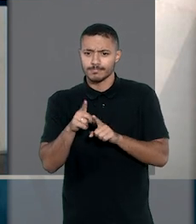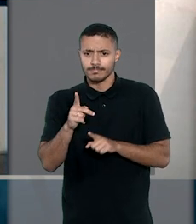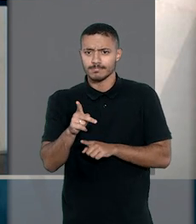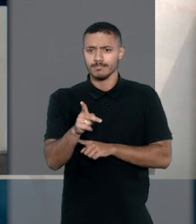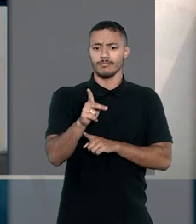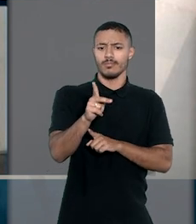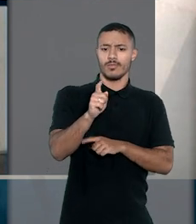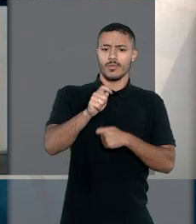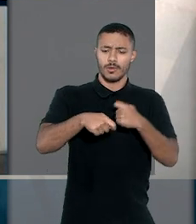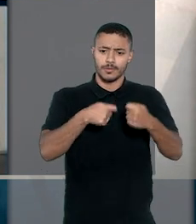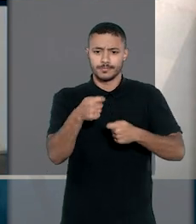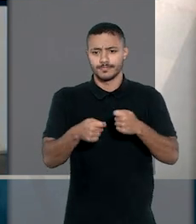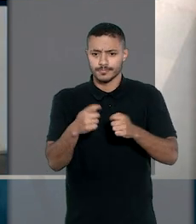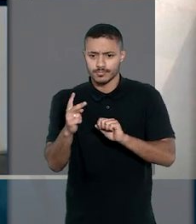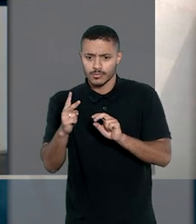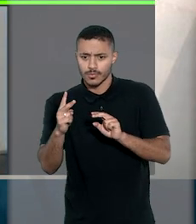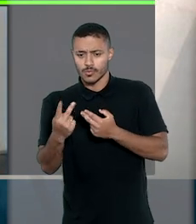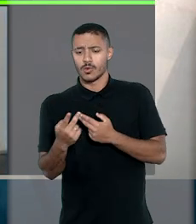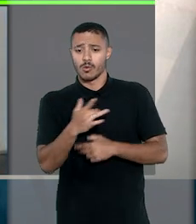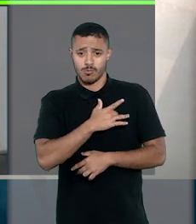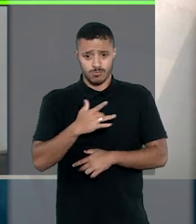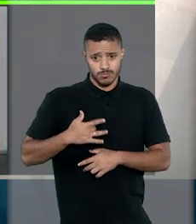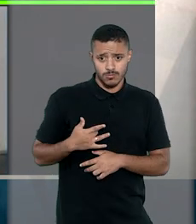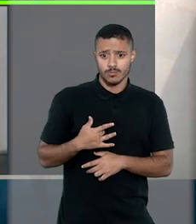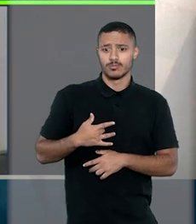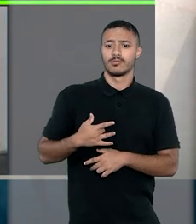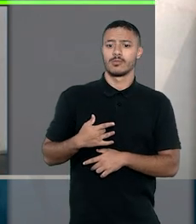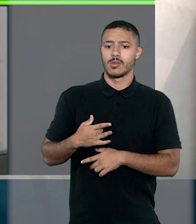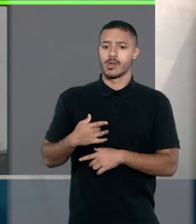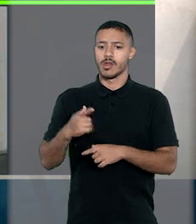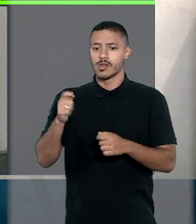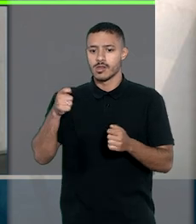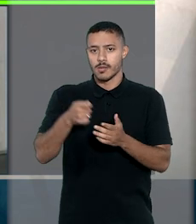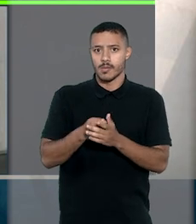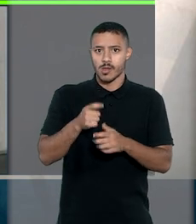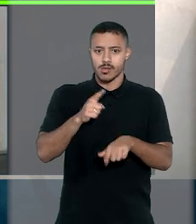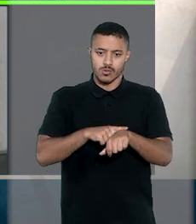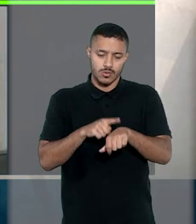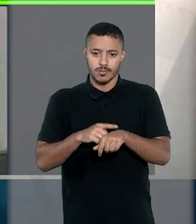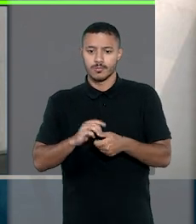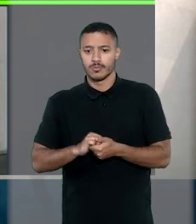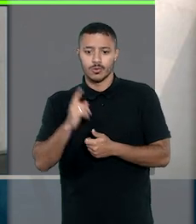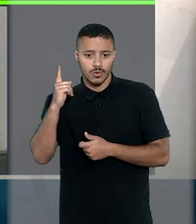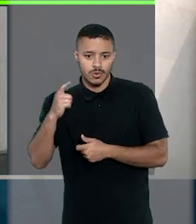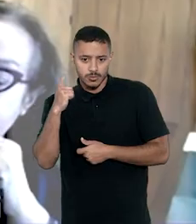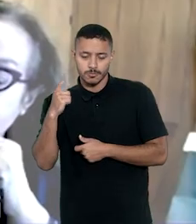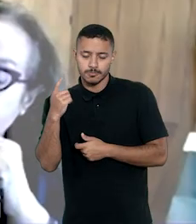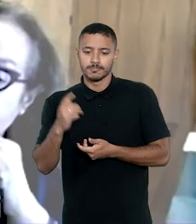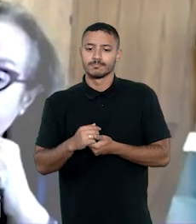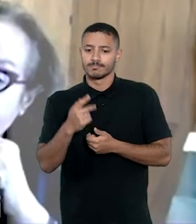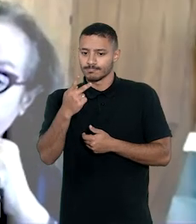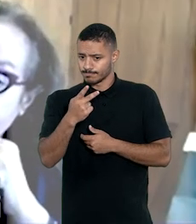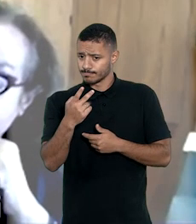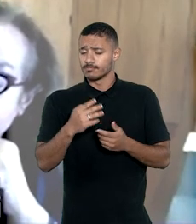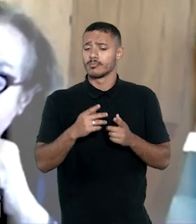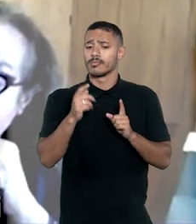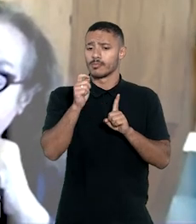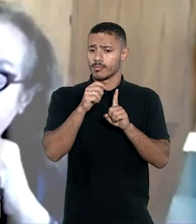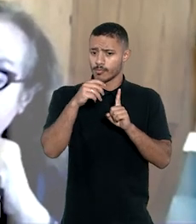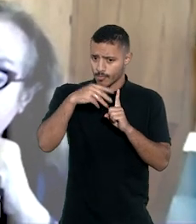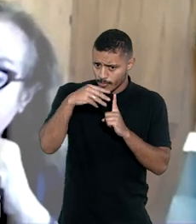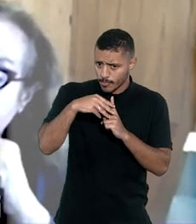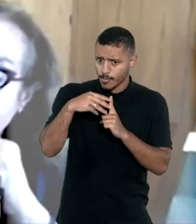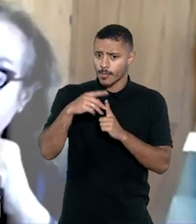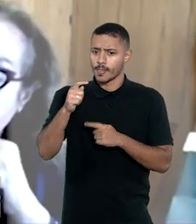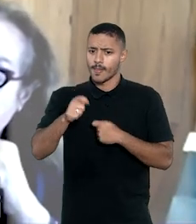ressaltou que nem sempre o proveito econômico obtido com o tratamento de saúde é mensurável no momento da fixação dos honorários. E nesses casos, segundo